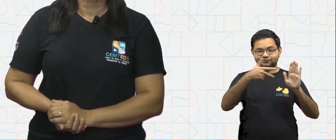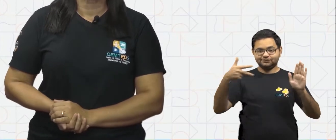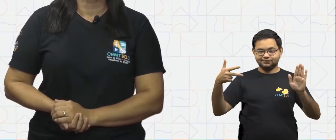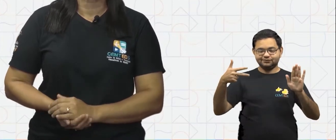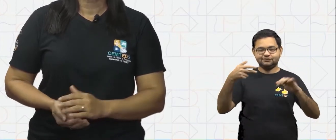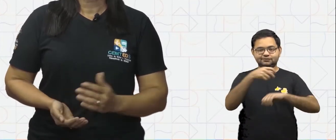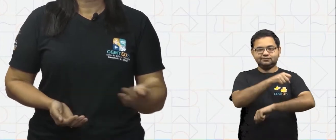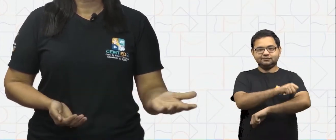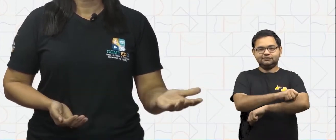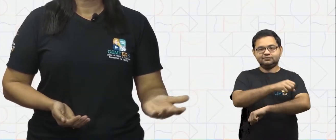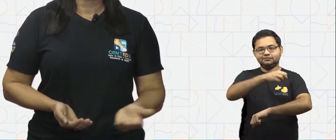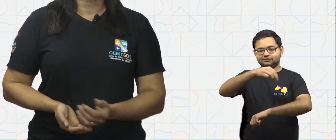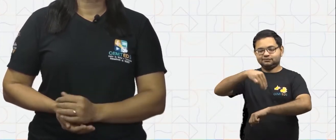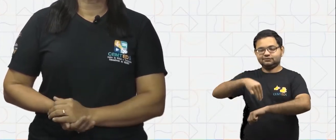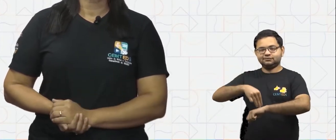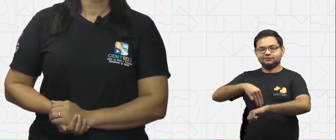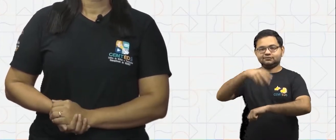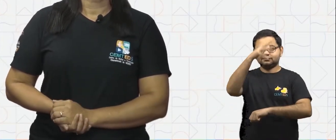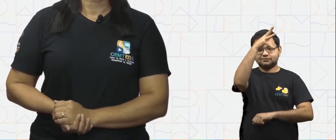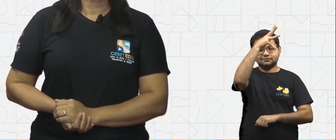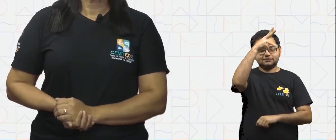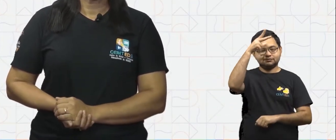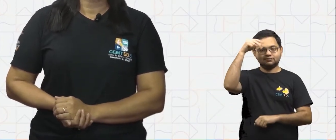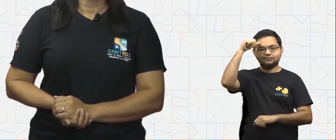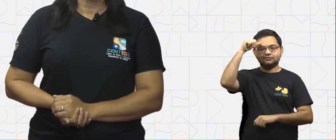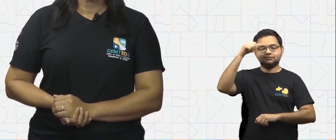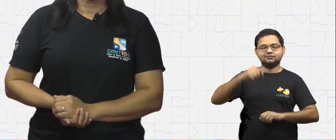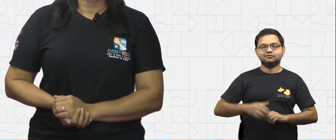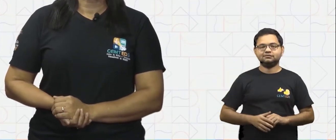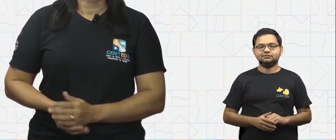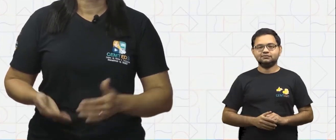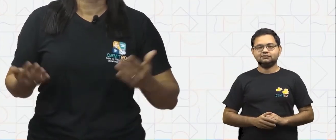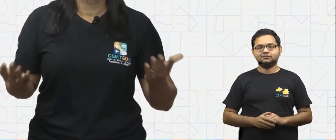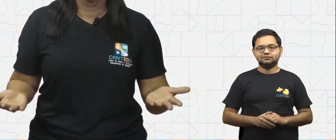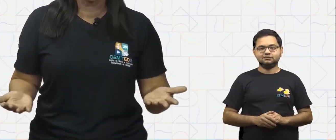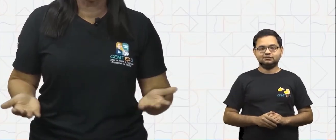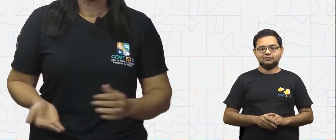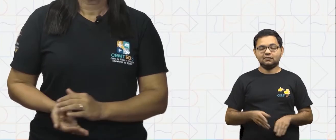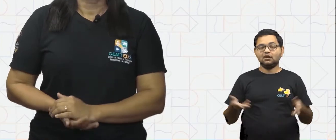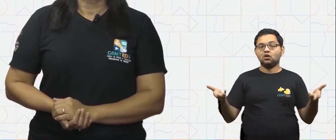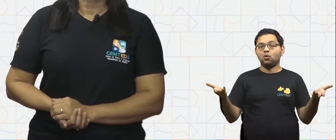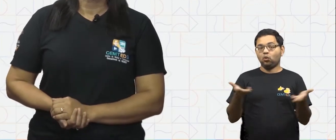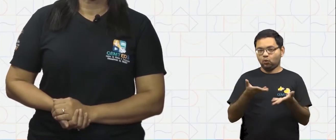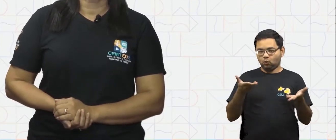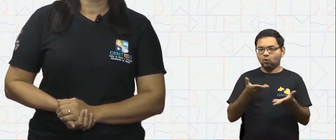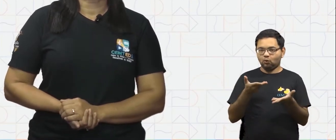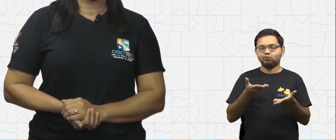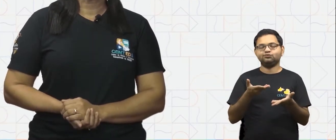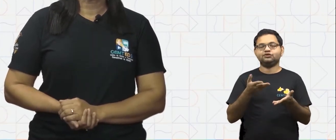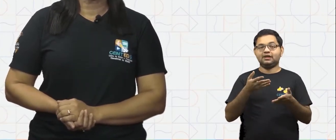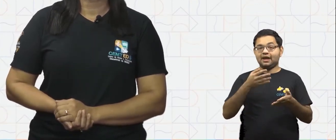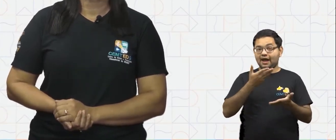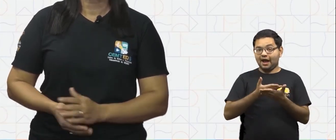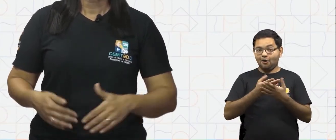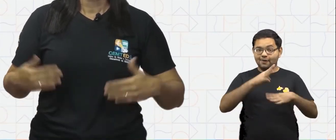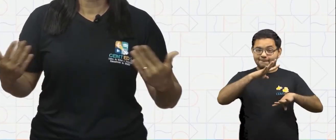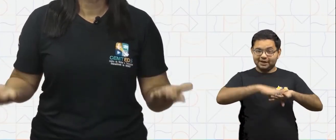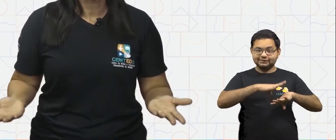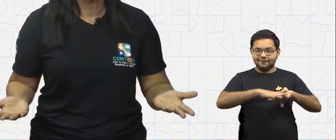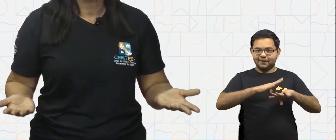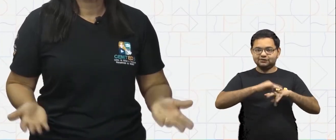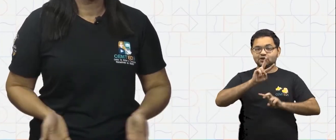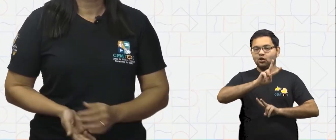Tecnologias Educacionais da CEMED Manaus. Hoje, em nossa aula de matemática,